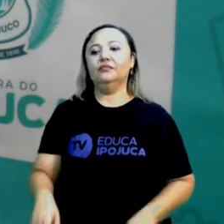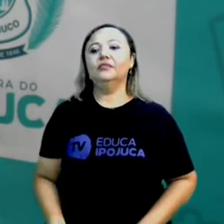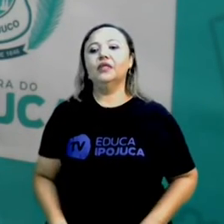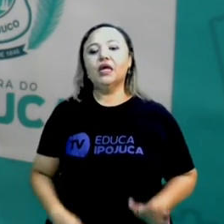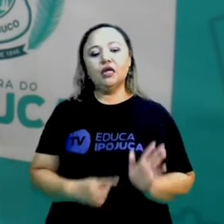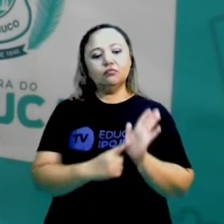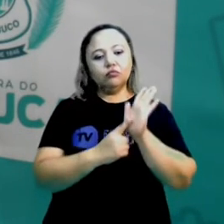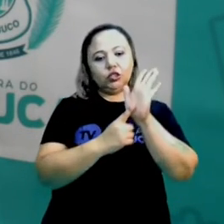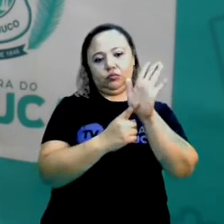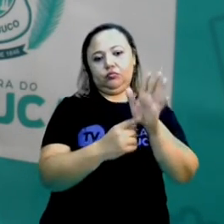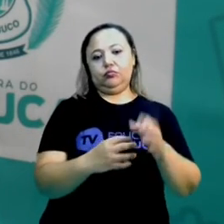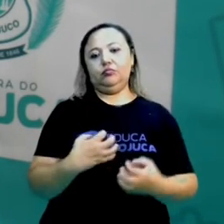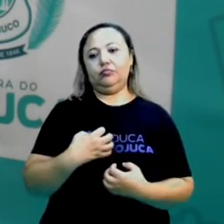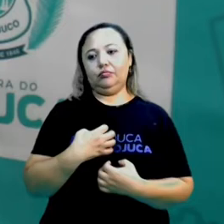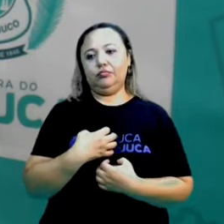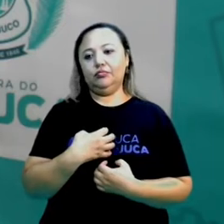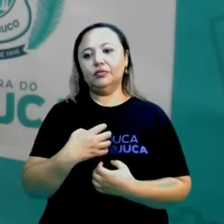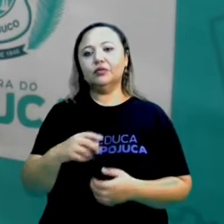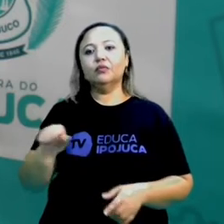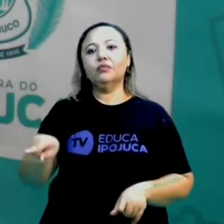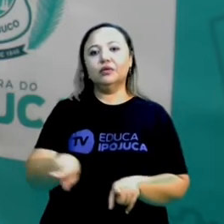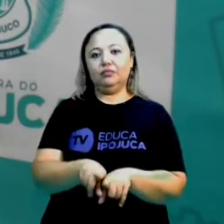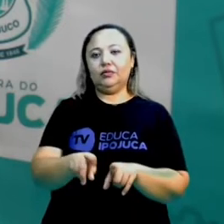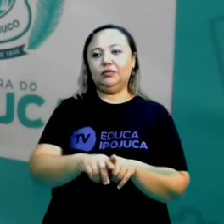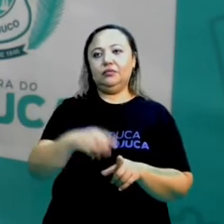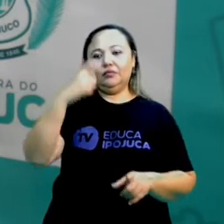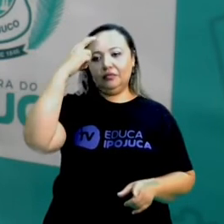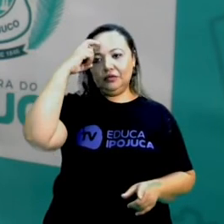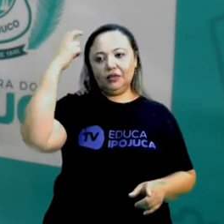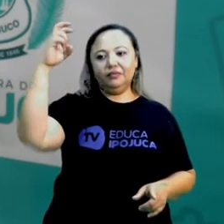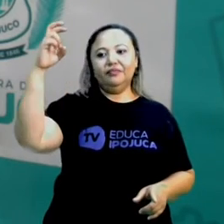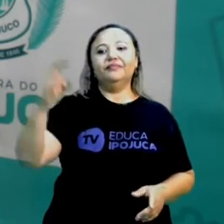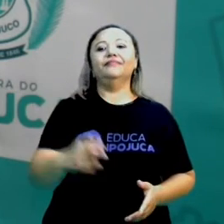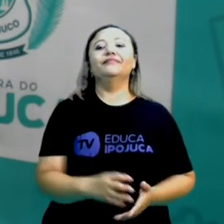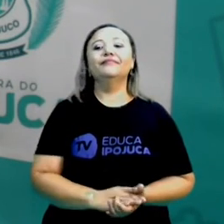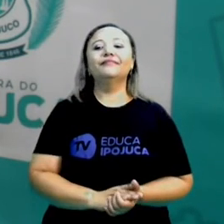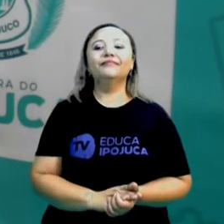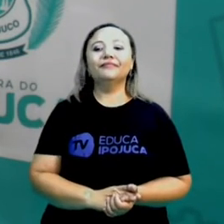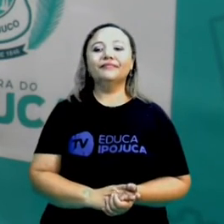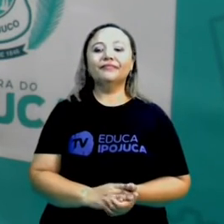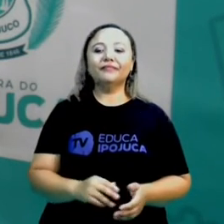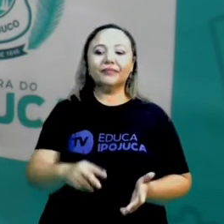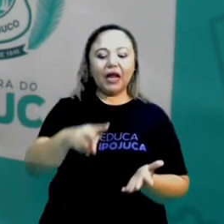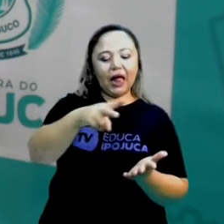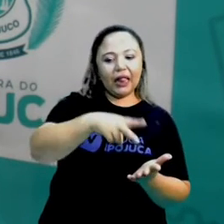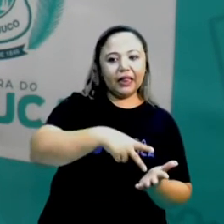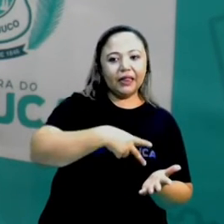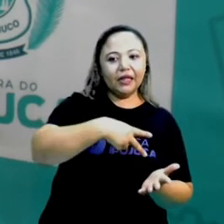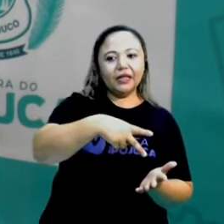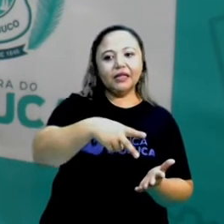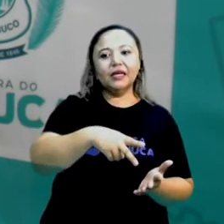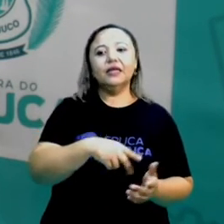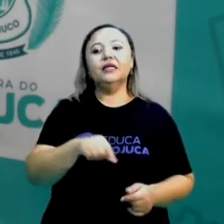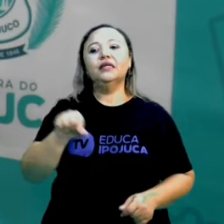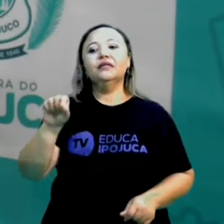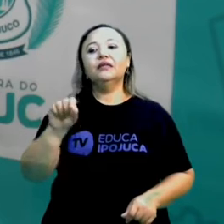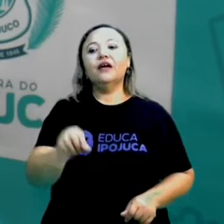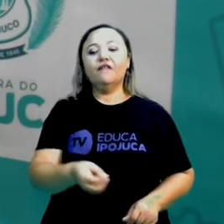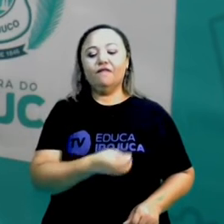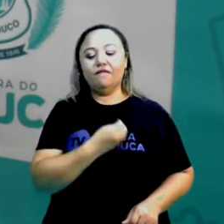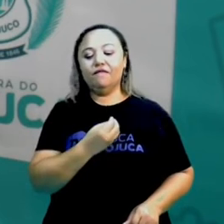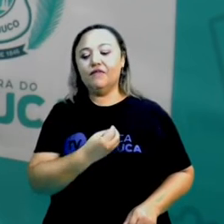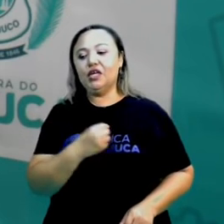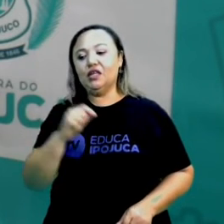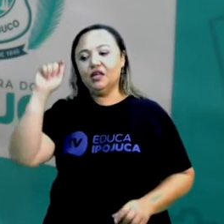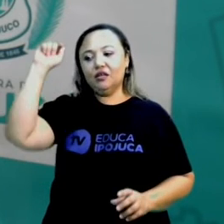tanto histórica como cultural também. Então, vamos lá. A dança está presente na vida